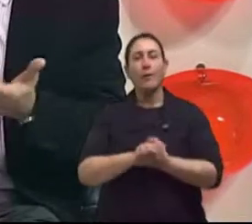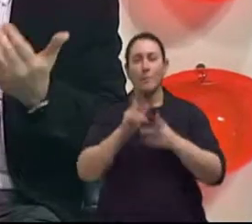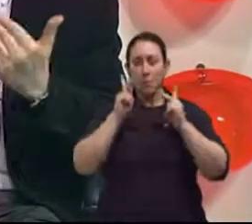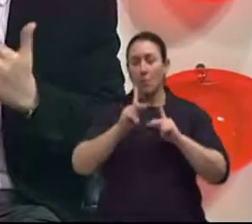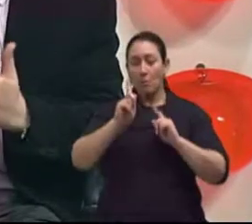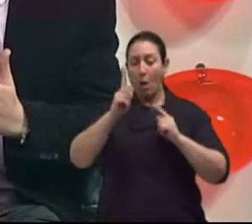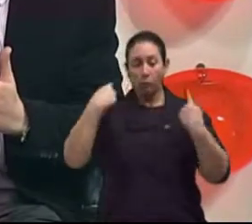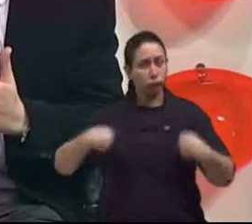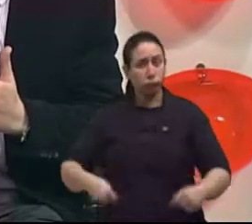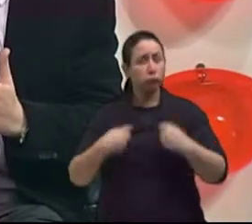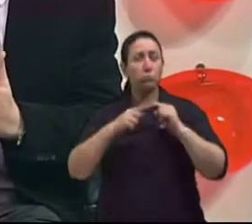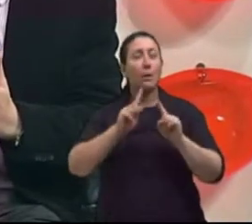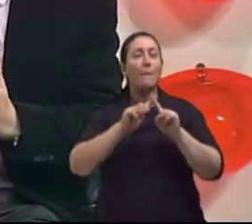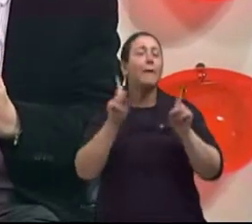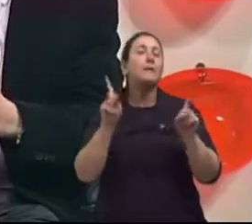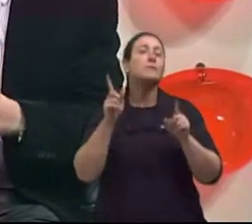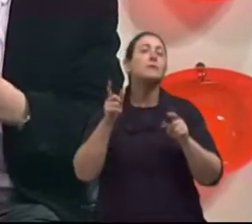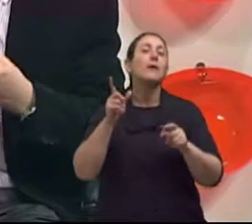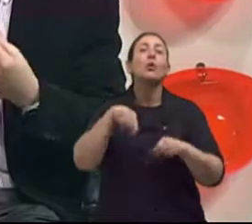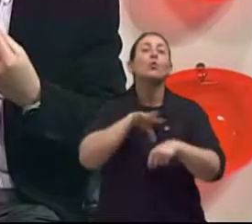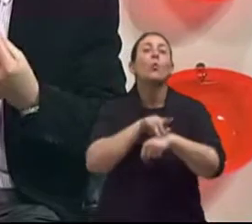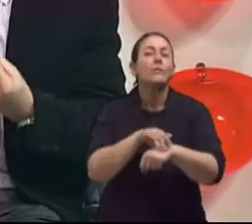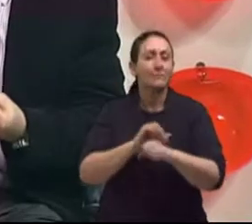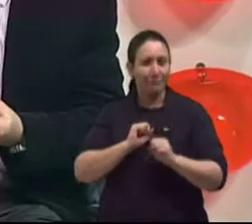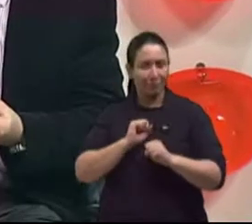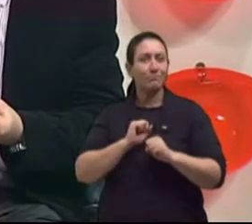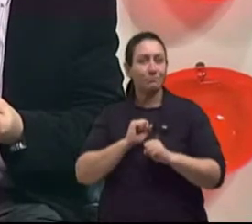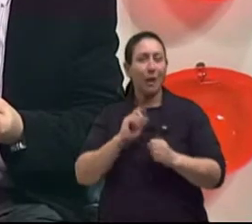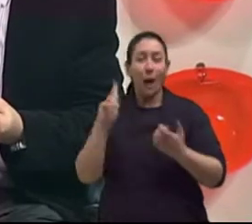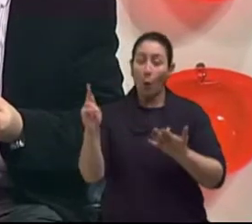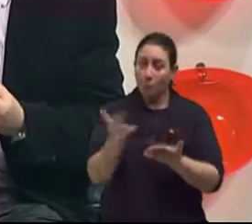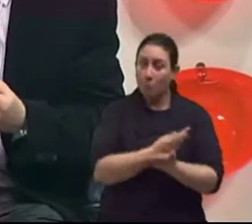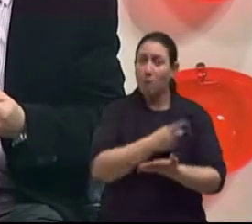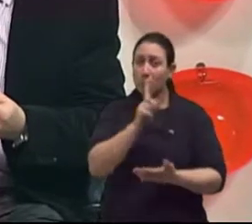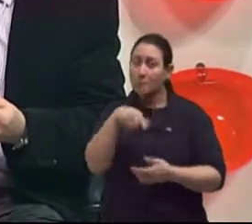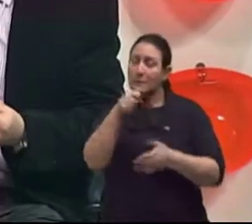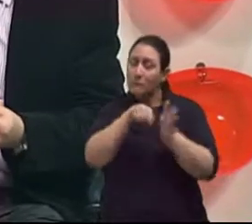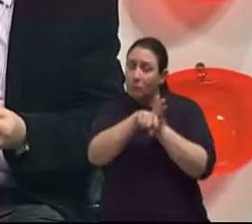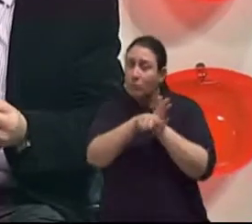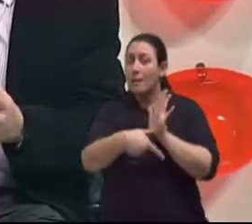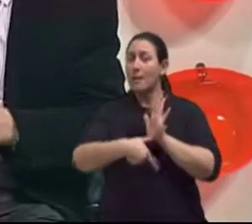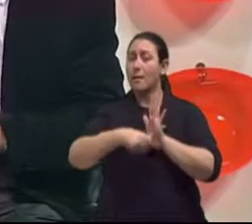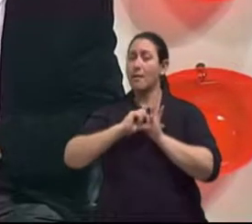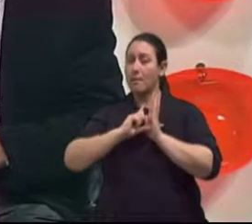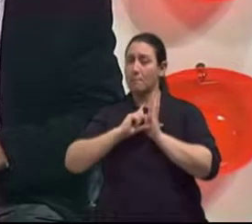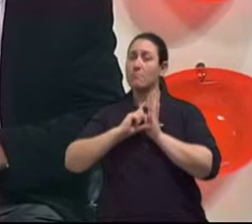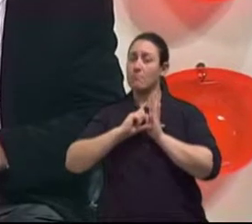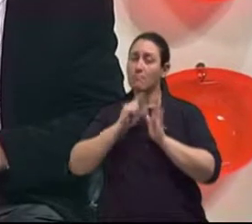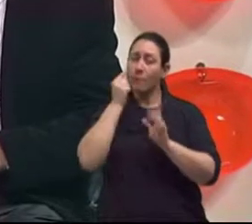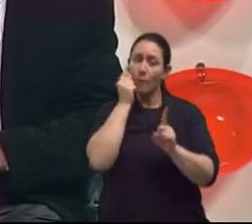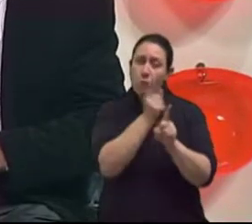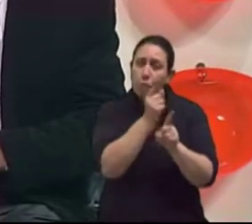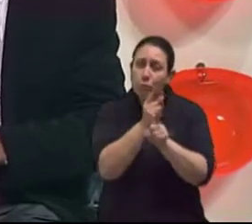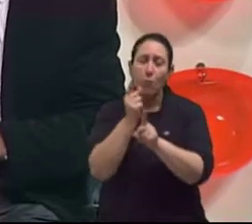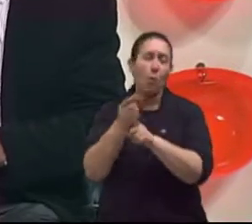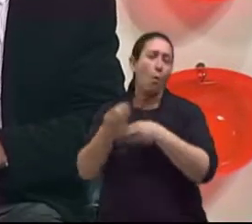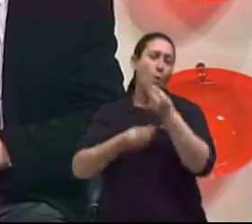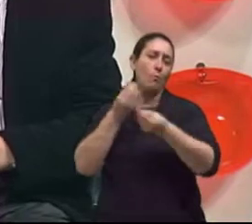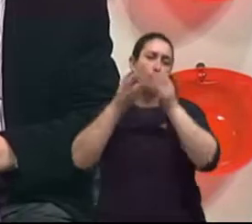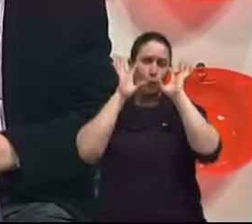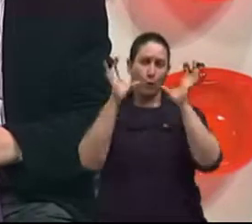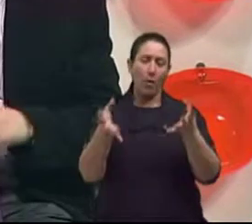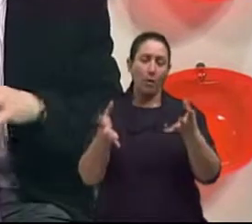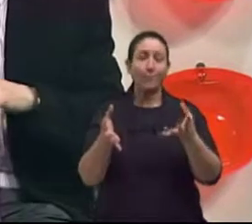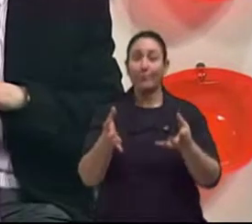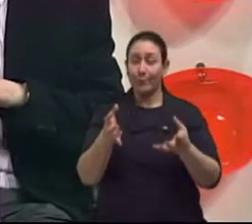fisiológicas, ou seja, que são situações de doença, sejam diagnosticadas cedo e também poderem ser tratadas. Ah, claro. Então, a